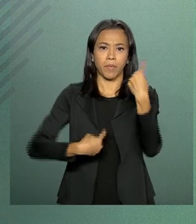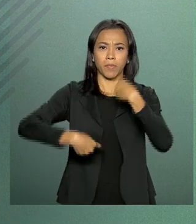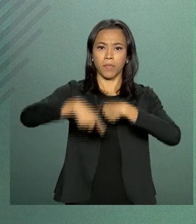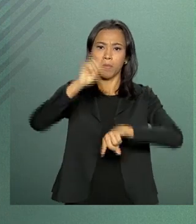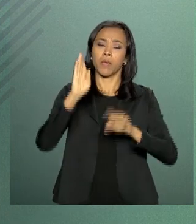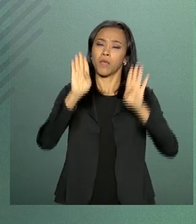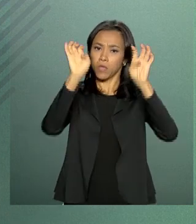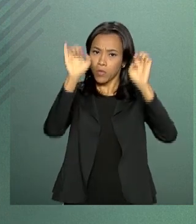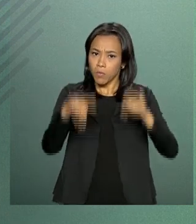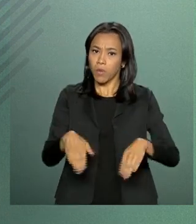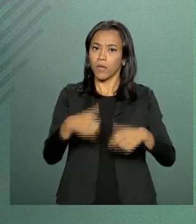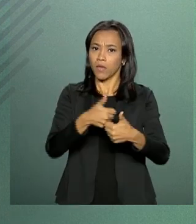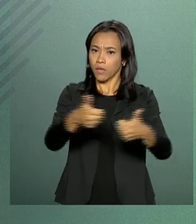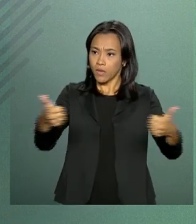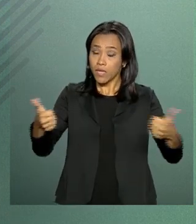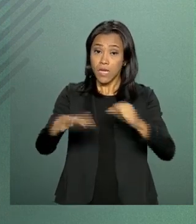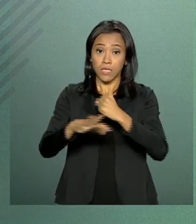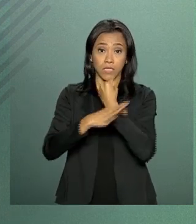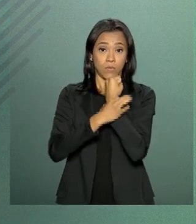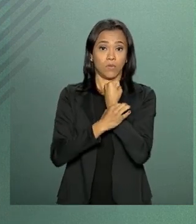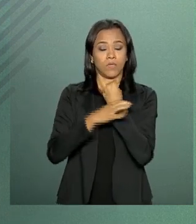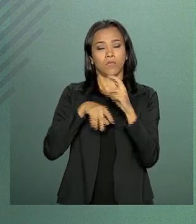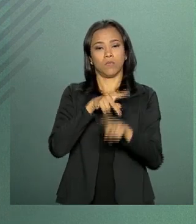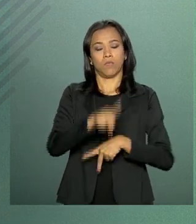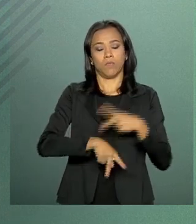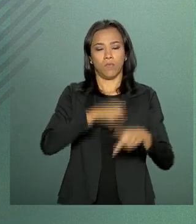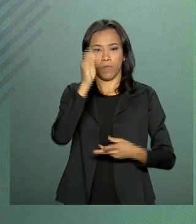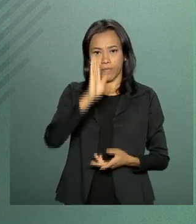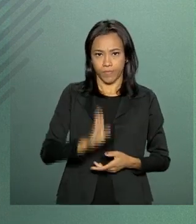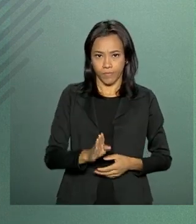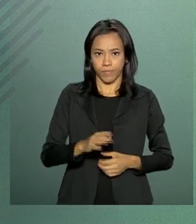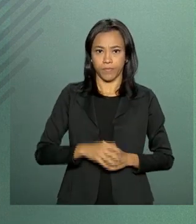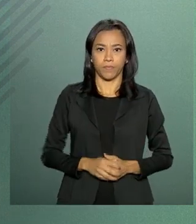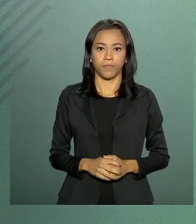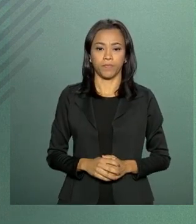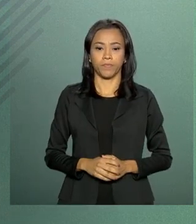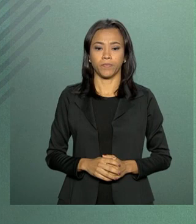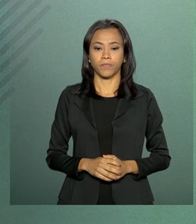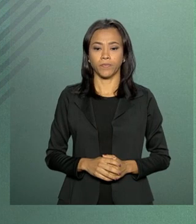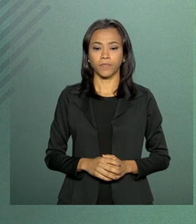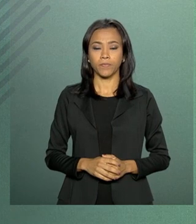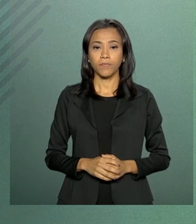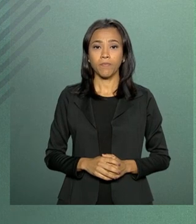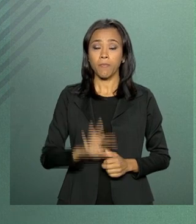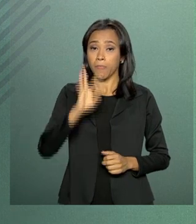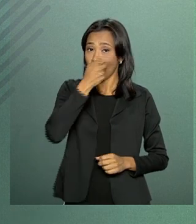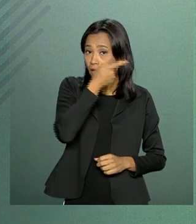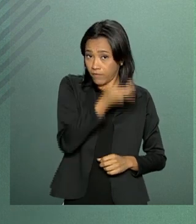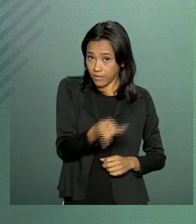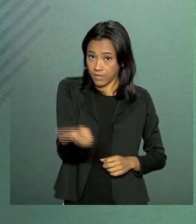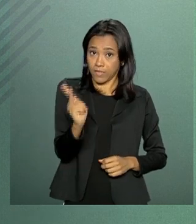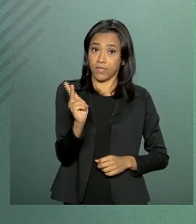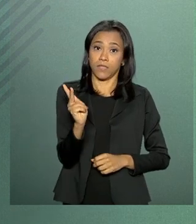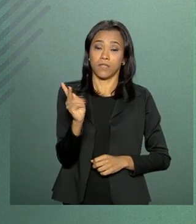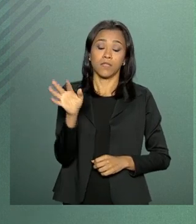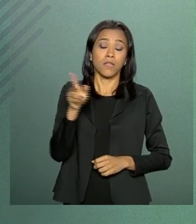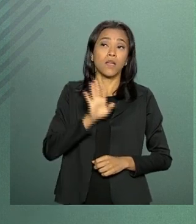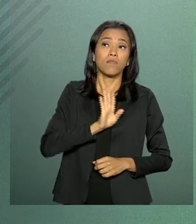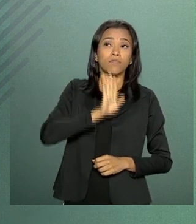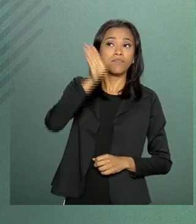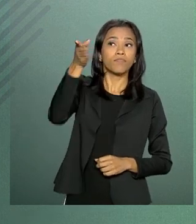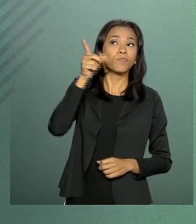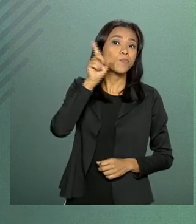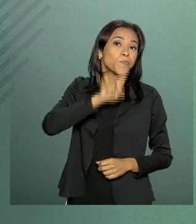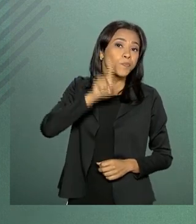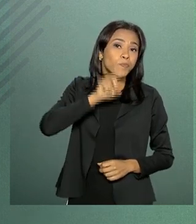bem-estar e a segurança dos brasileiros. A visita aos Estados Unidos tem